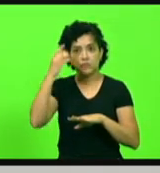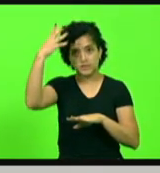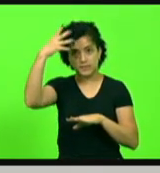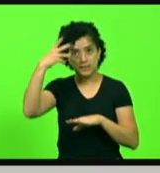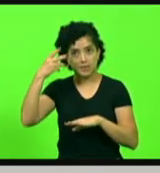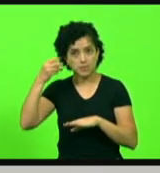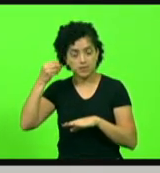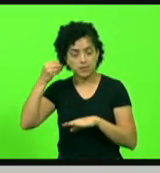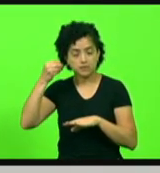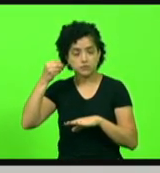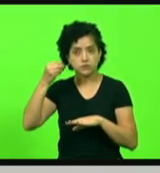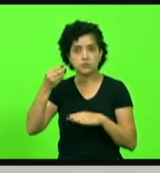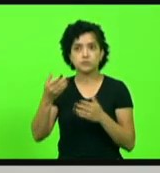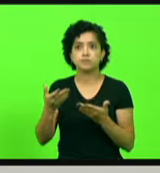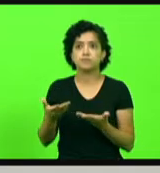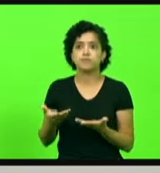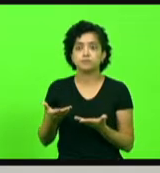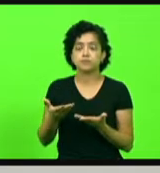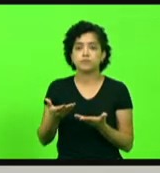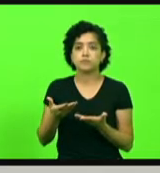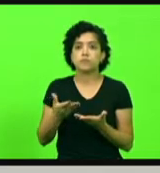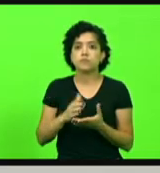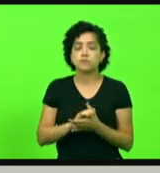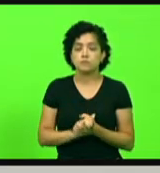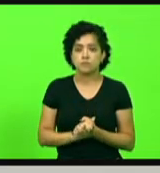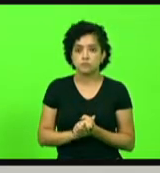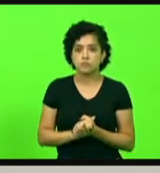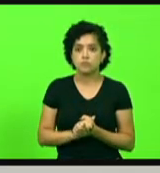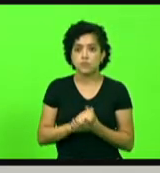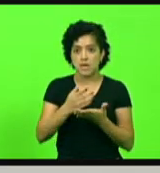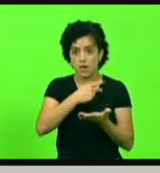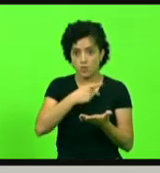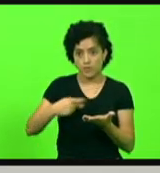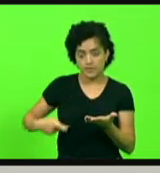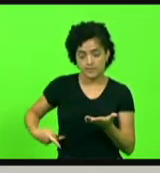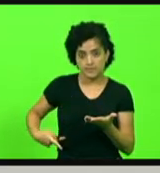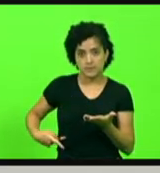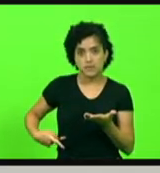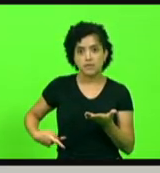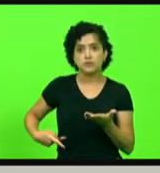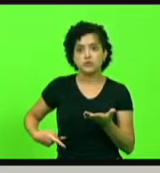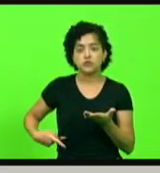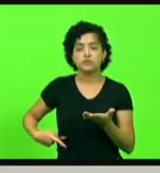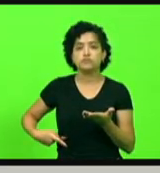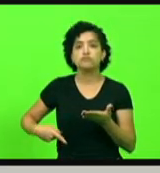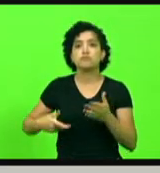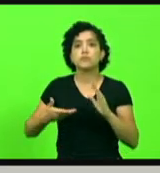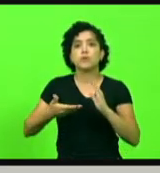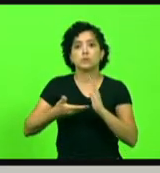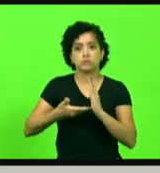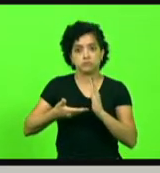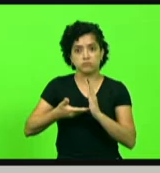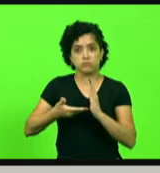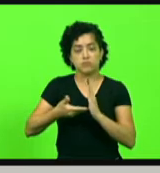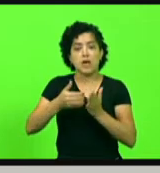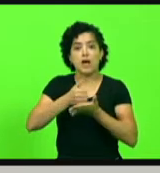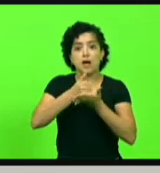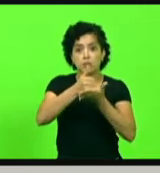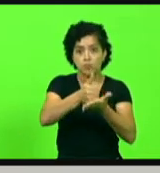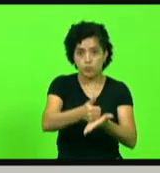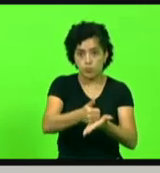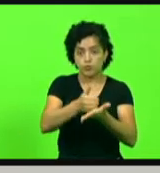Carminati. Manifestando ao presidente da Câmara dos Deputados a apoio à aprovação